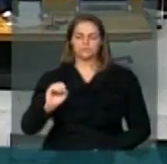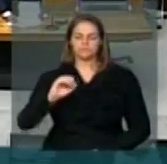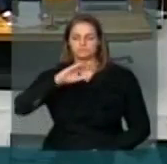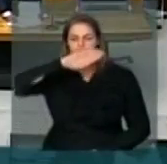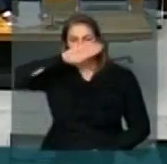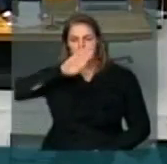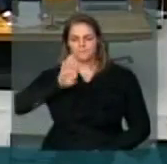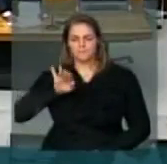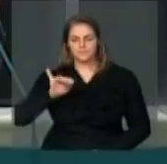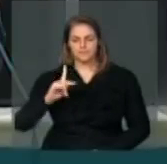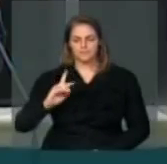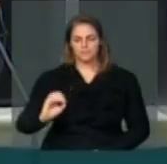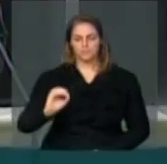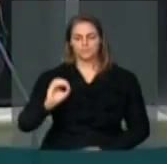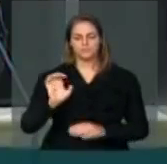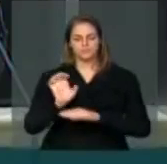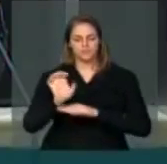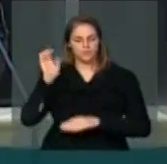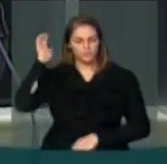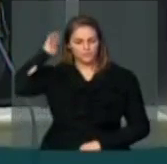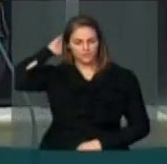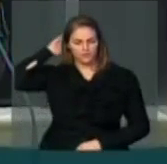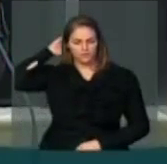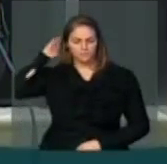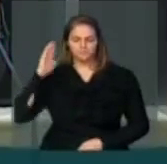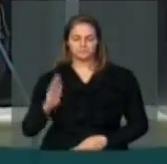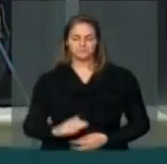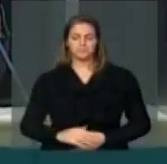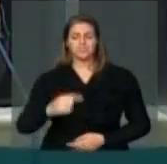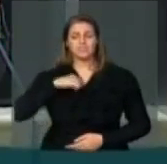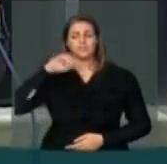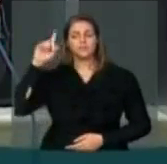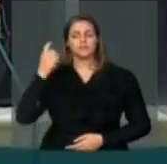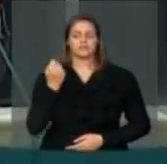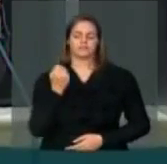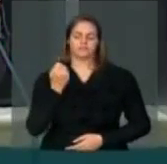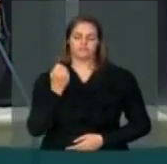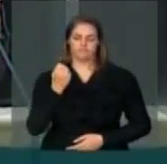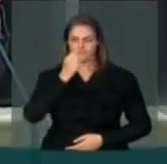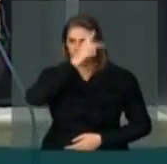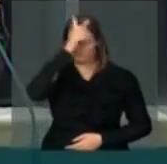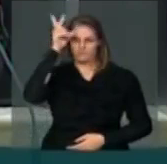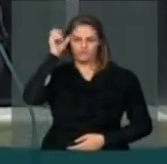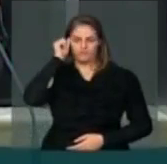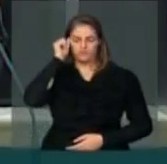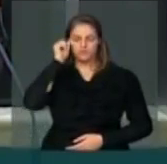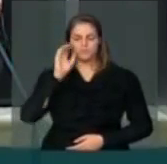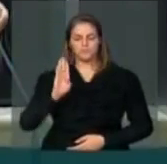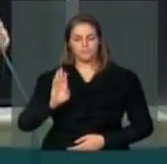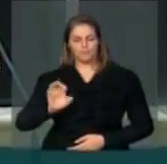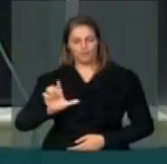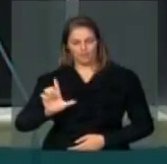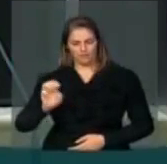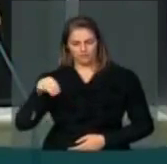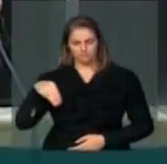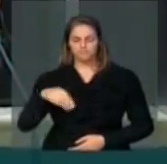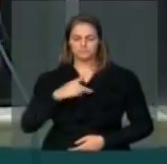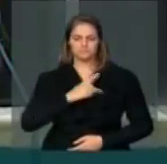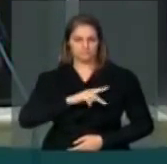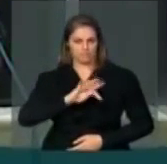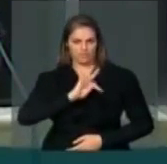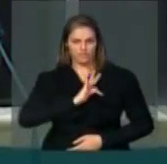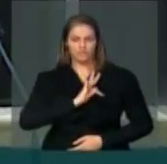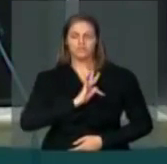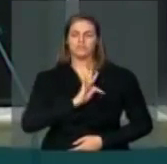do Estado do Pará. Eu fui prefeito de Belém pelo Partido dos Trabalhadores, tenho uma história de